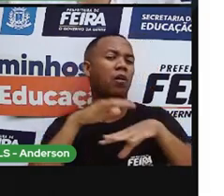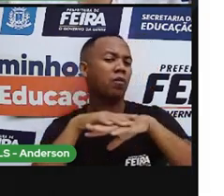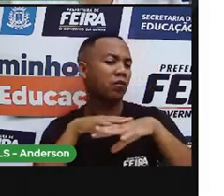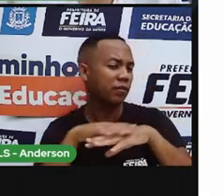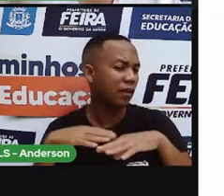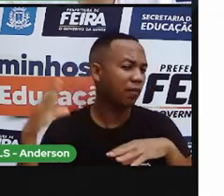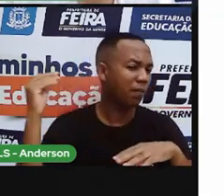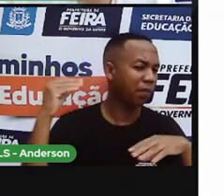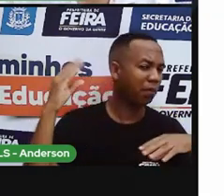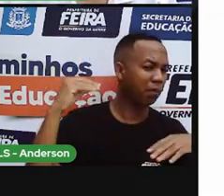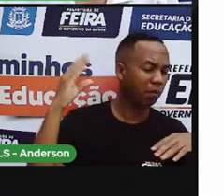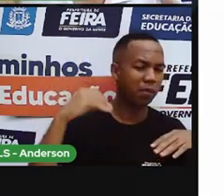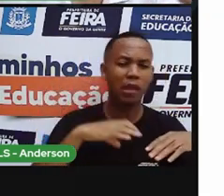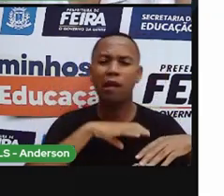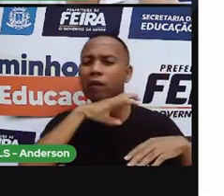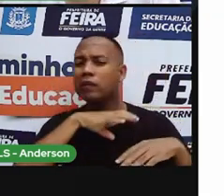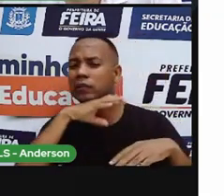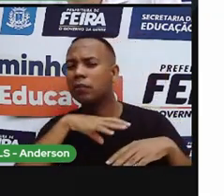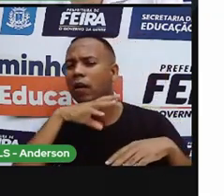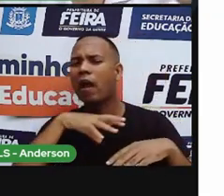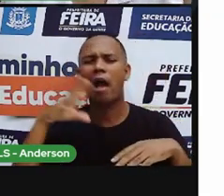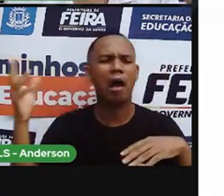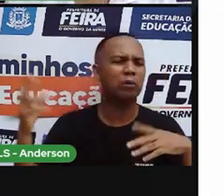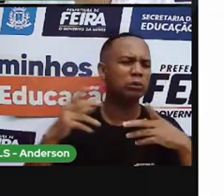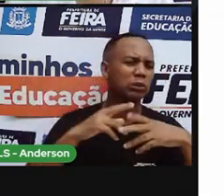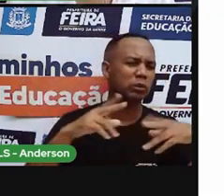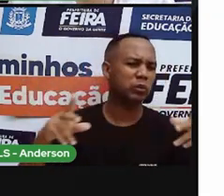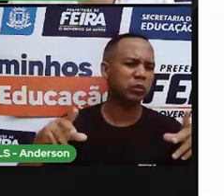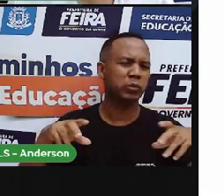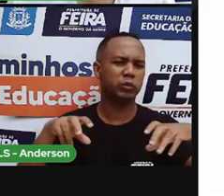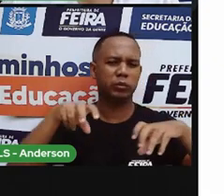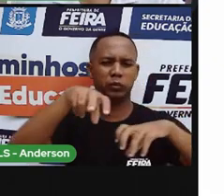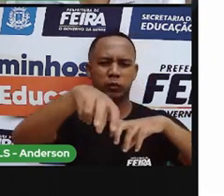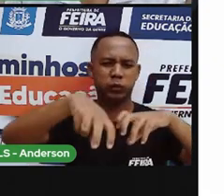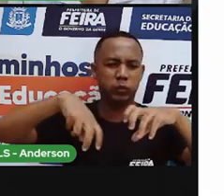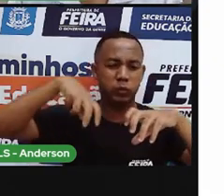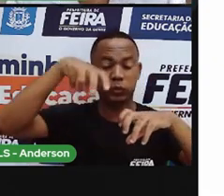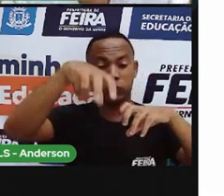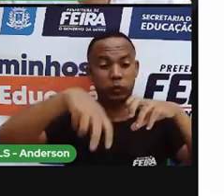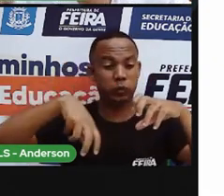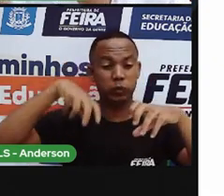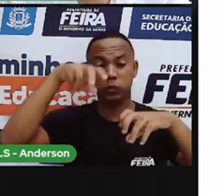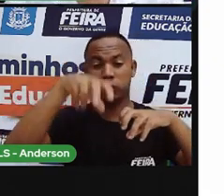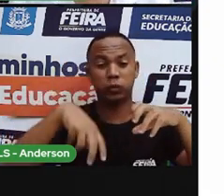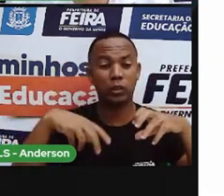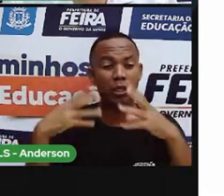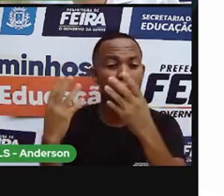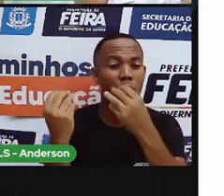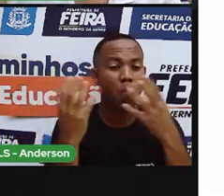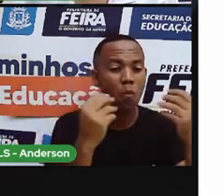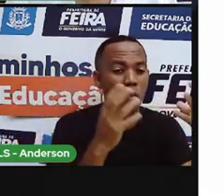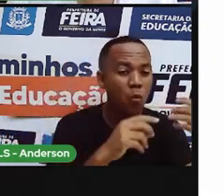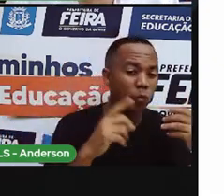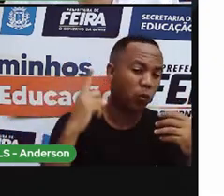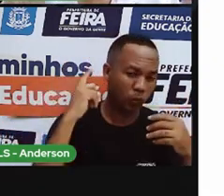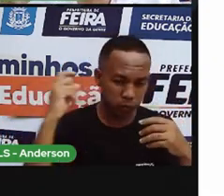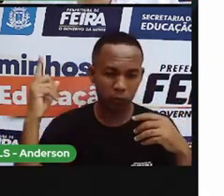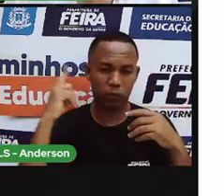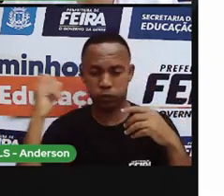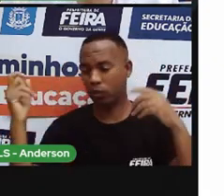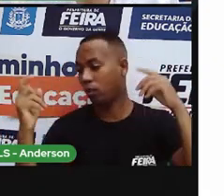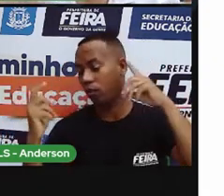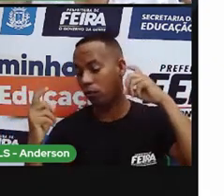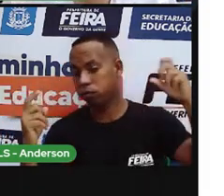Aí tem os latidos dos animais. Aí tem o som de máquina. Como o centro da cidade está meio que em reforma, né? E aí o som daquelas máquinas.